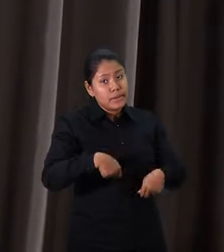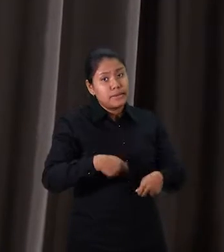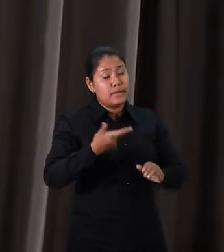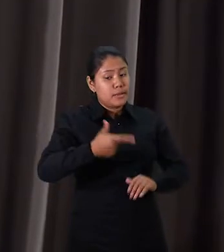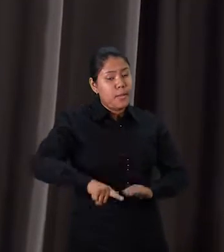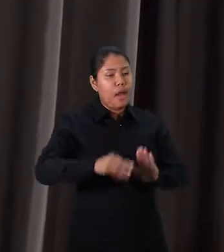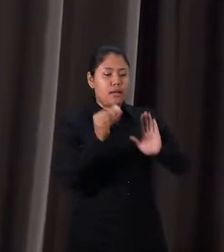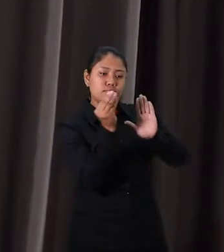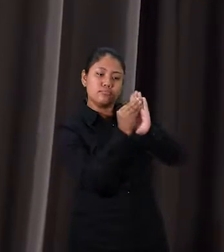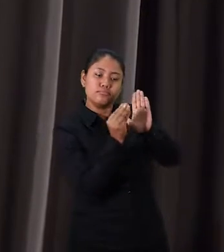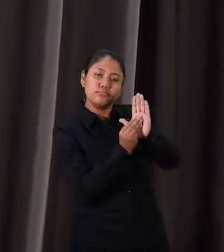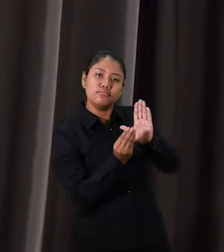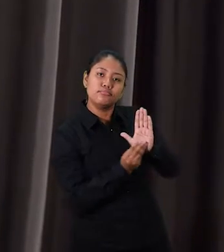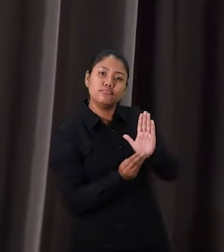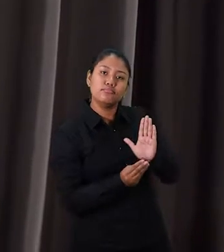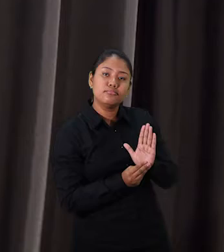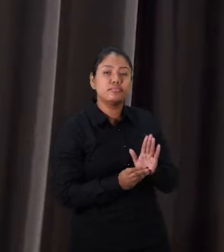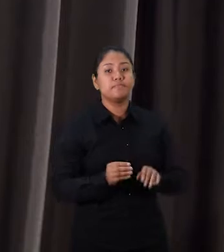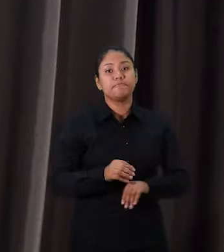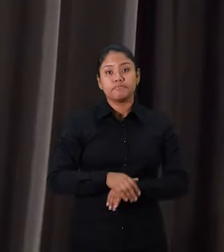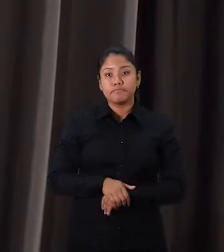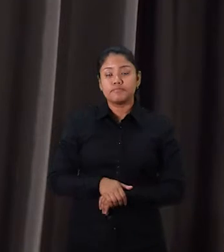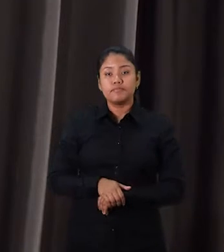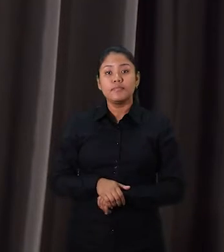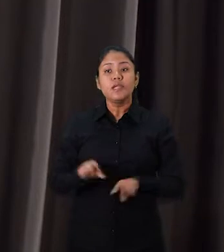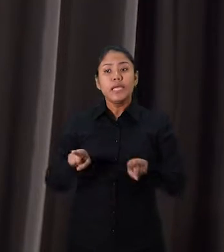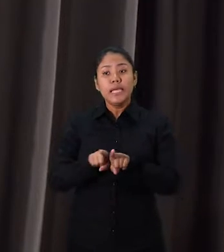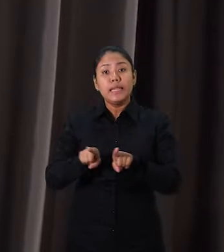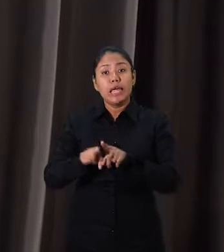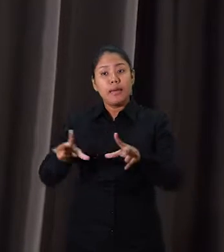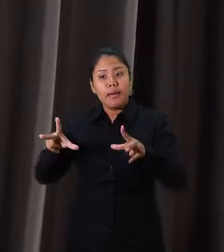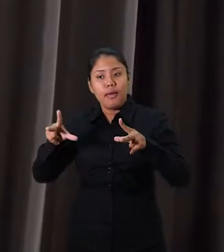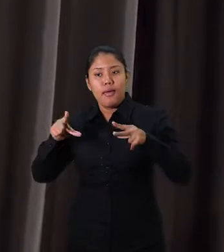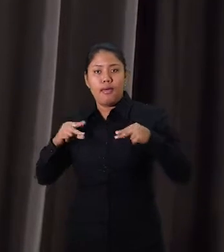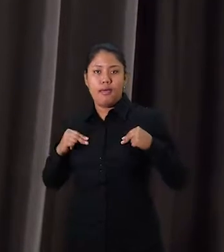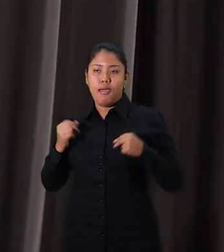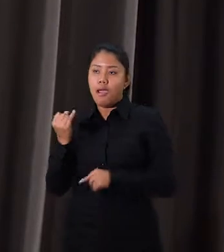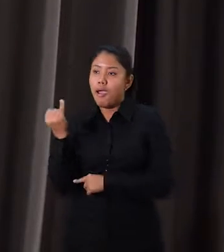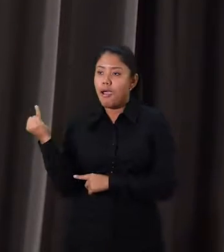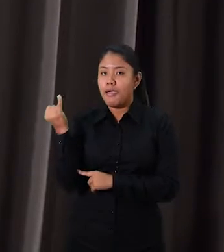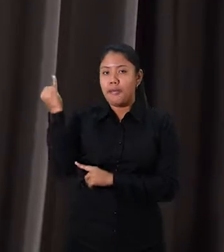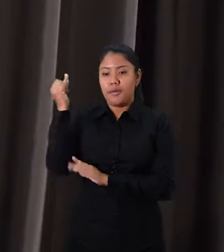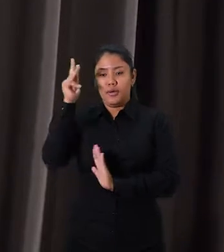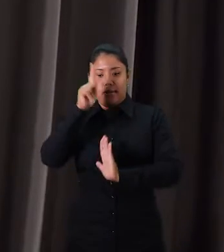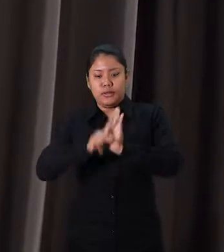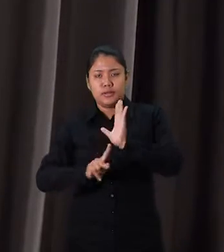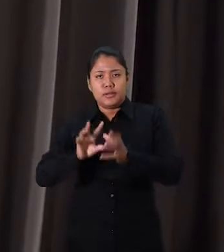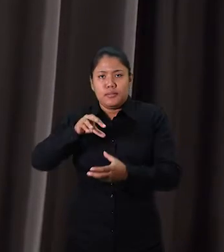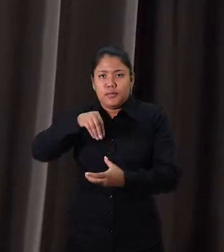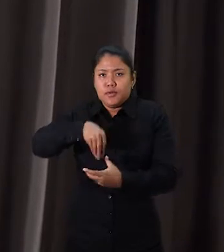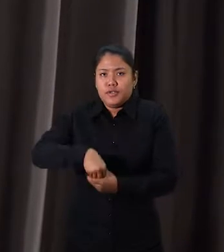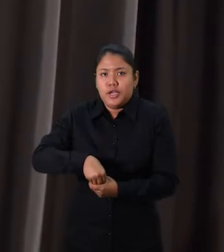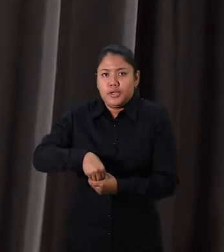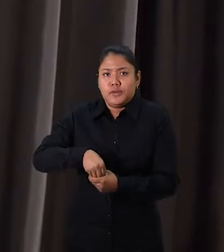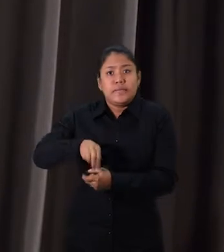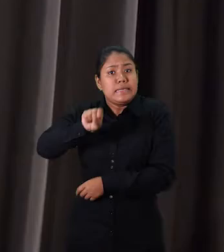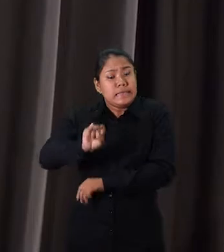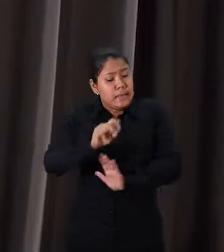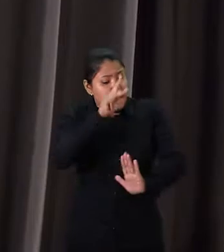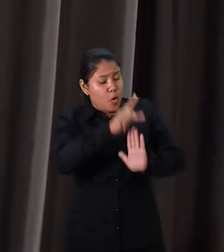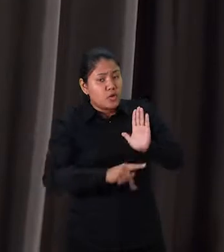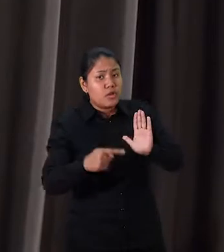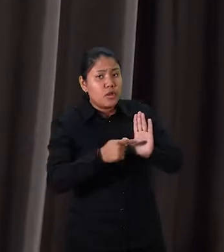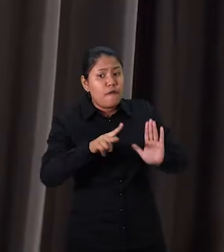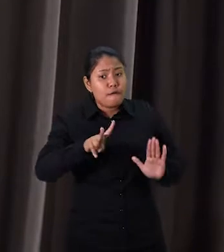preenchimento de alguns requisitos, como também o próprio mérito daquele projeto, o conteúdo daquele projeto. Se aquele